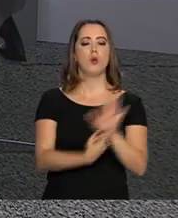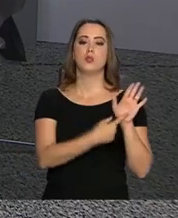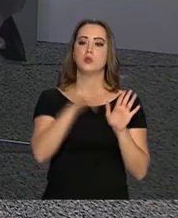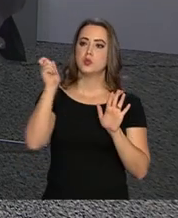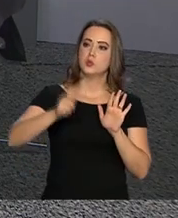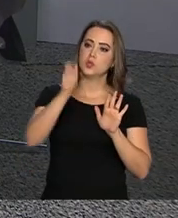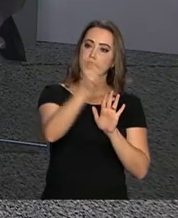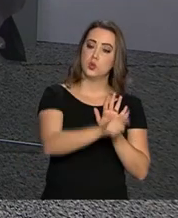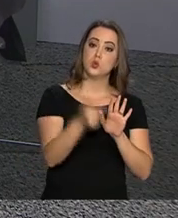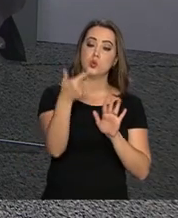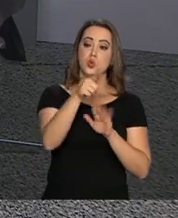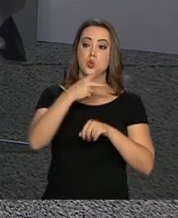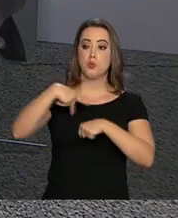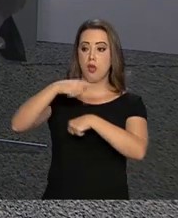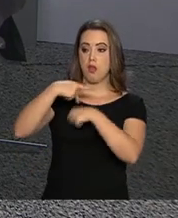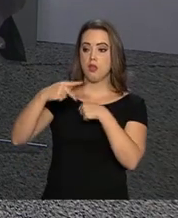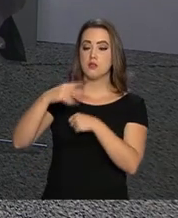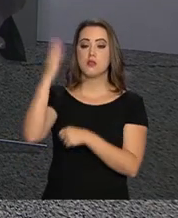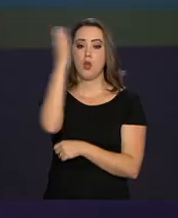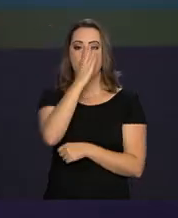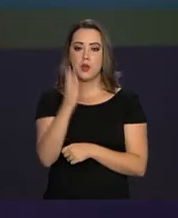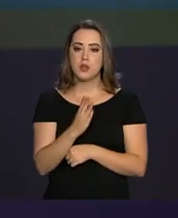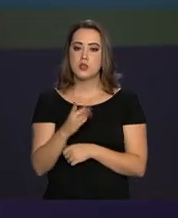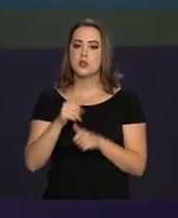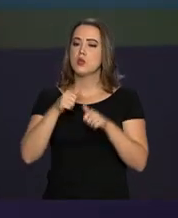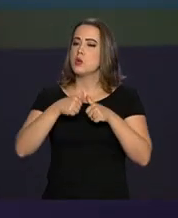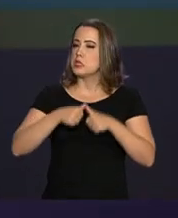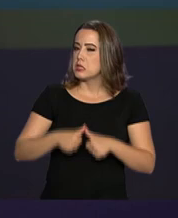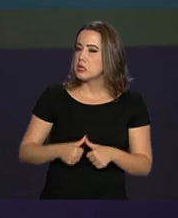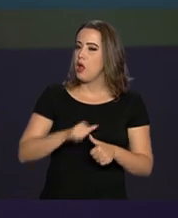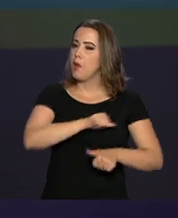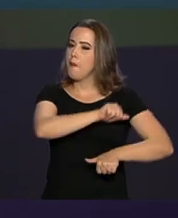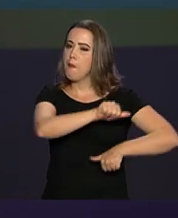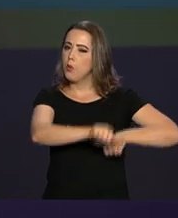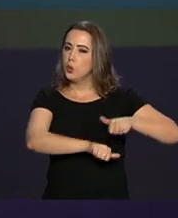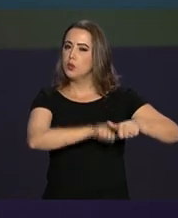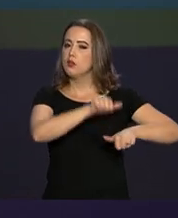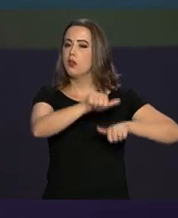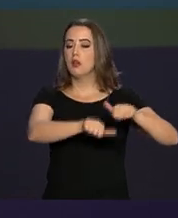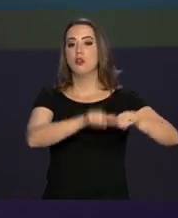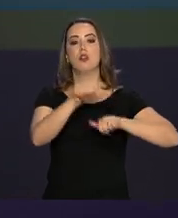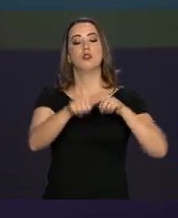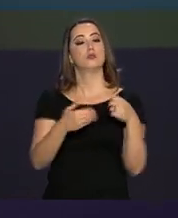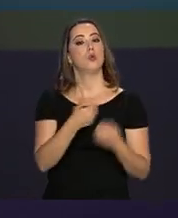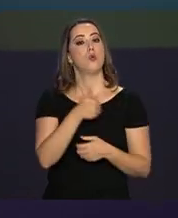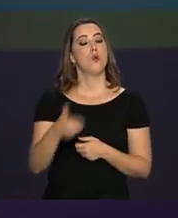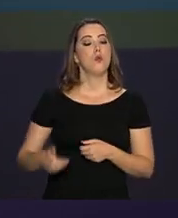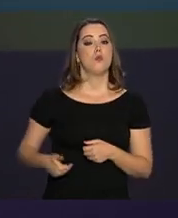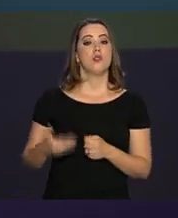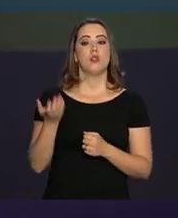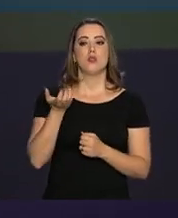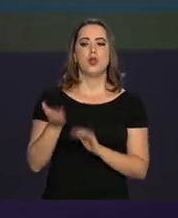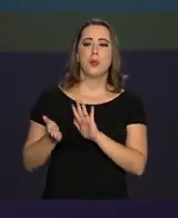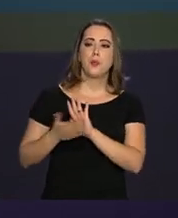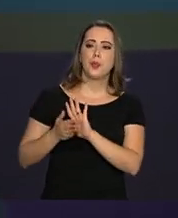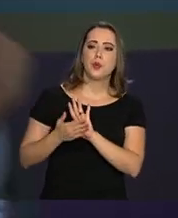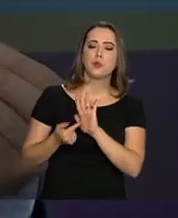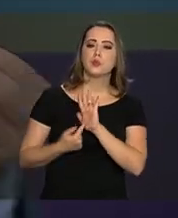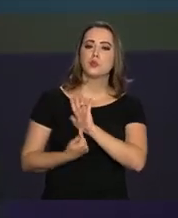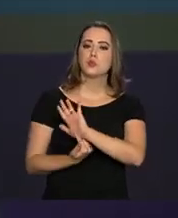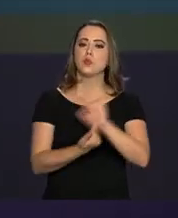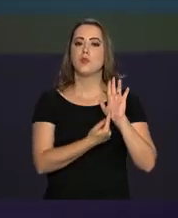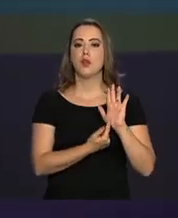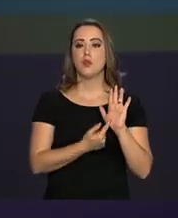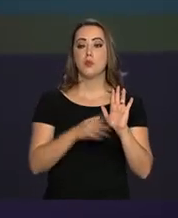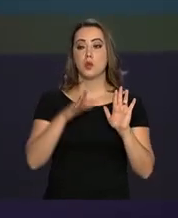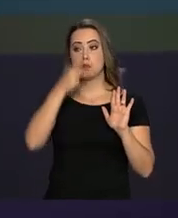investidores estrangeiros que o Brasil está passando por essas mudanças, o governo pretende fazer essas reformas para